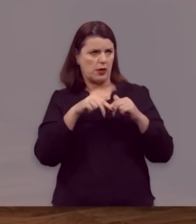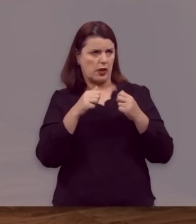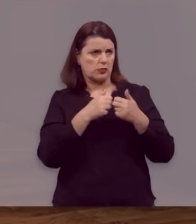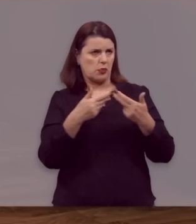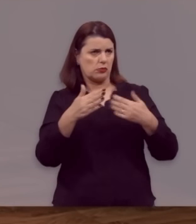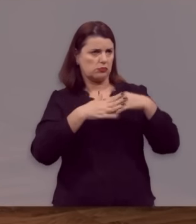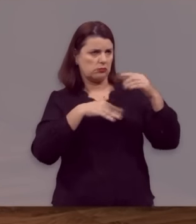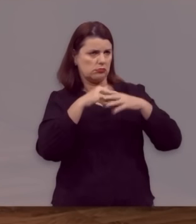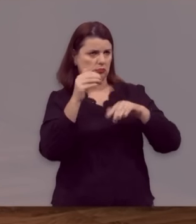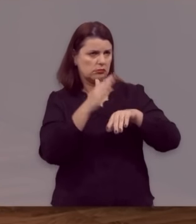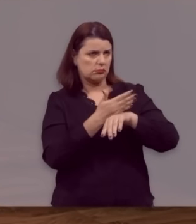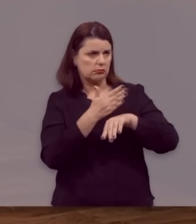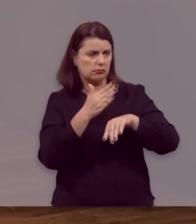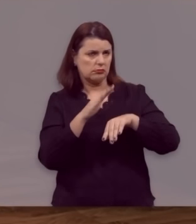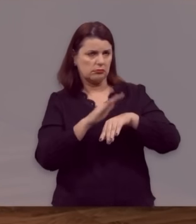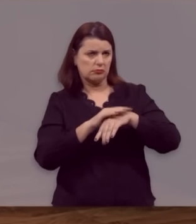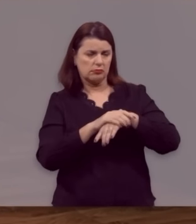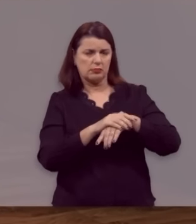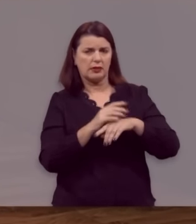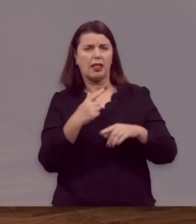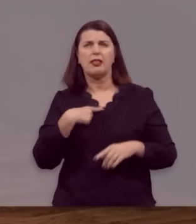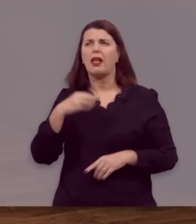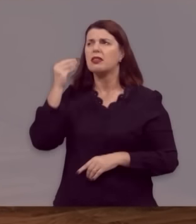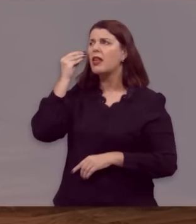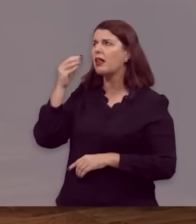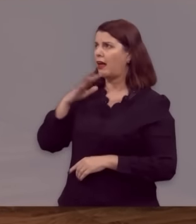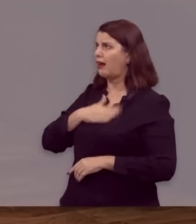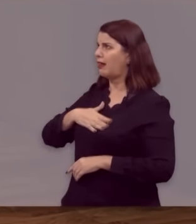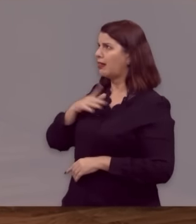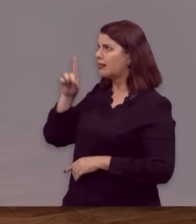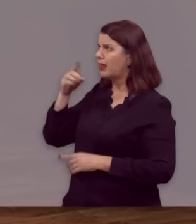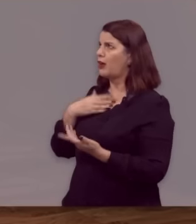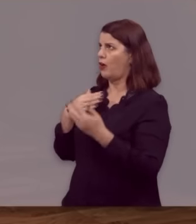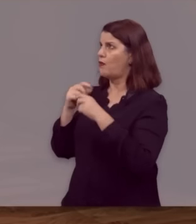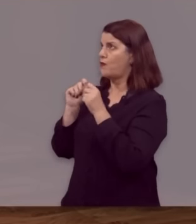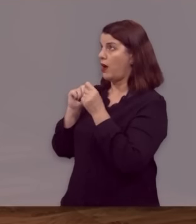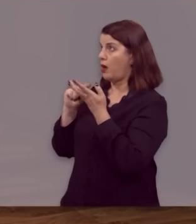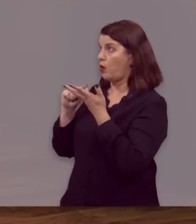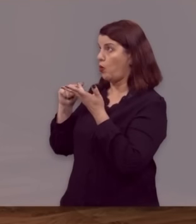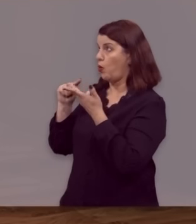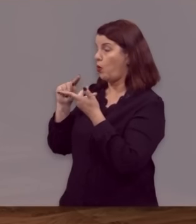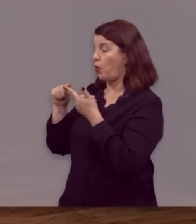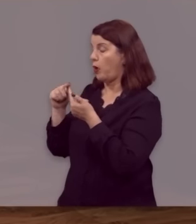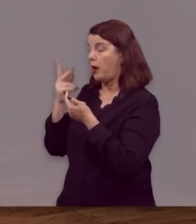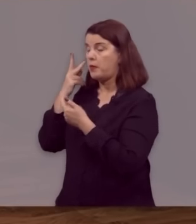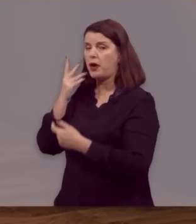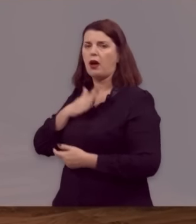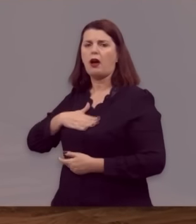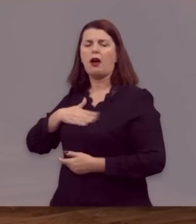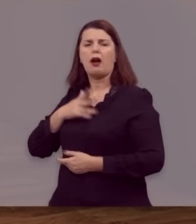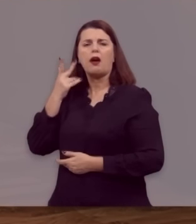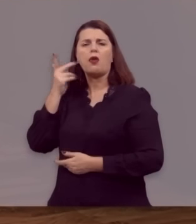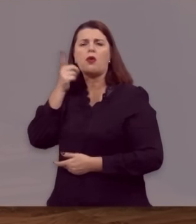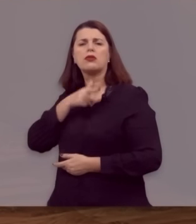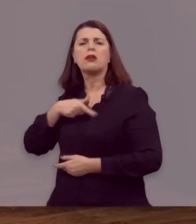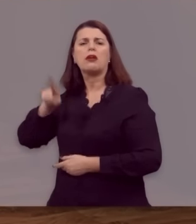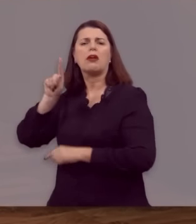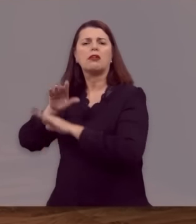E elas tentam agradar a Deus com as suas obras, achando que isso seria suficiente para levá-las ao céu.